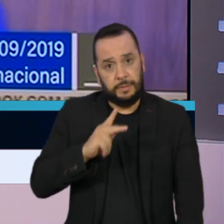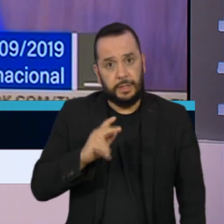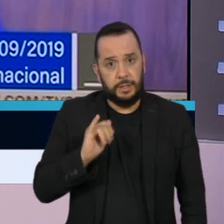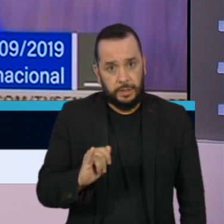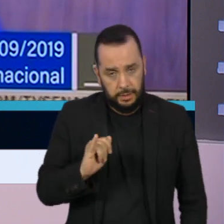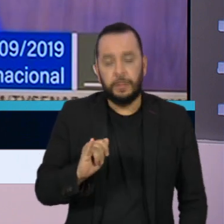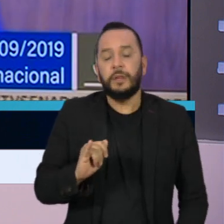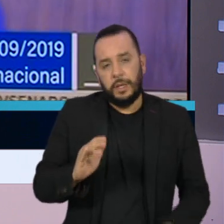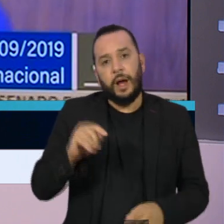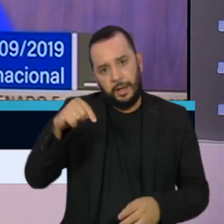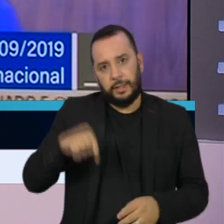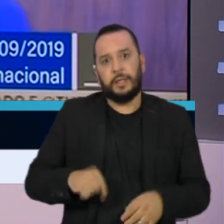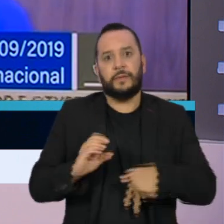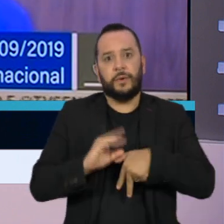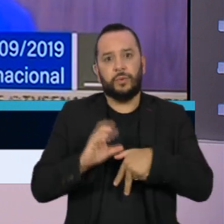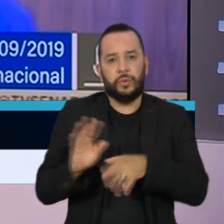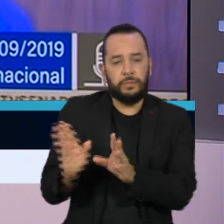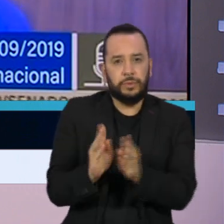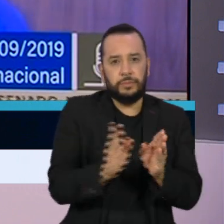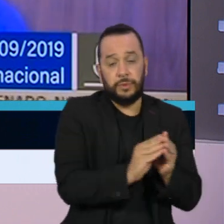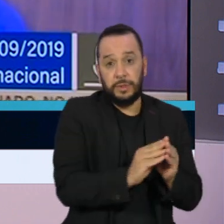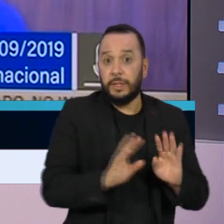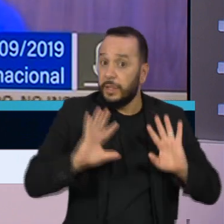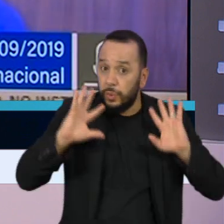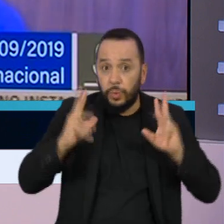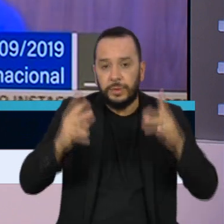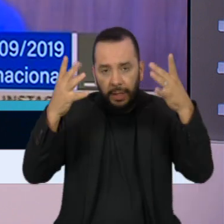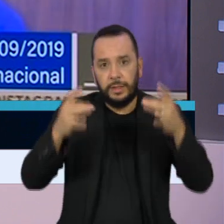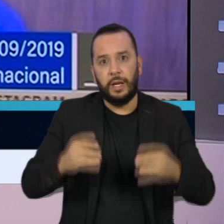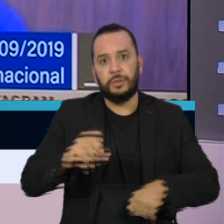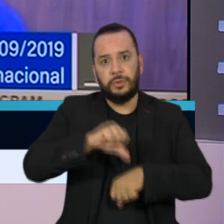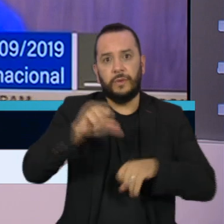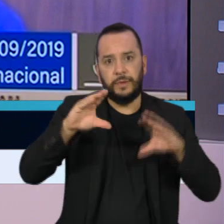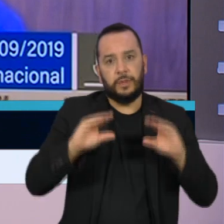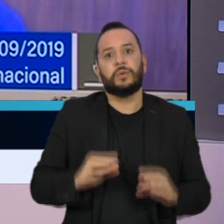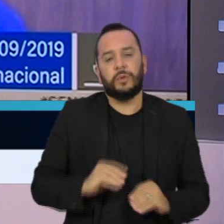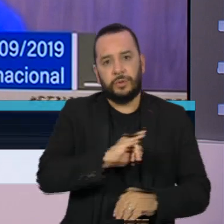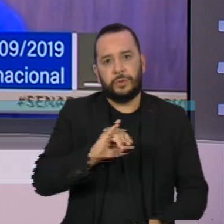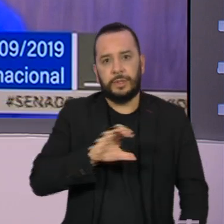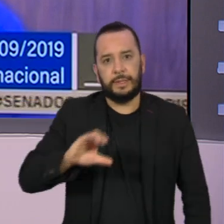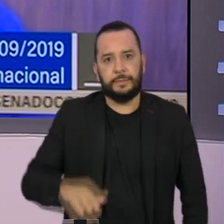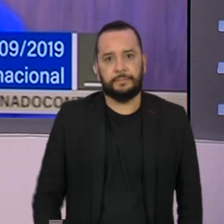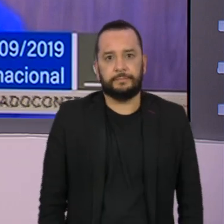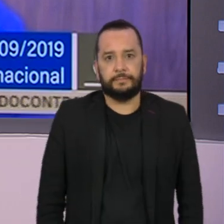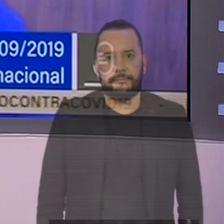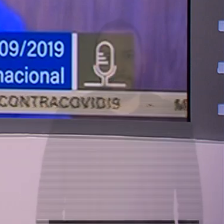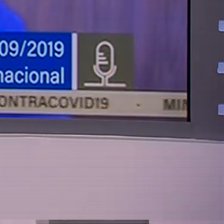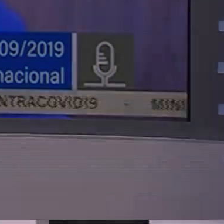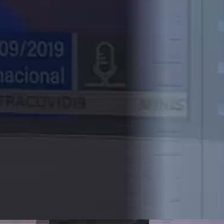ao longo da nossa programação. E a cobertura completa às 9 horas da noite no Jornal da Cultura.